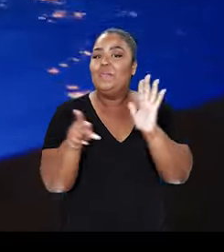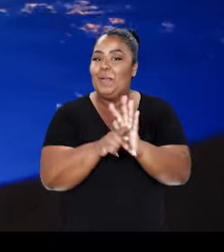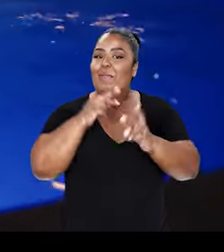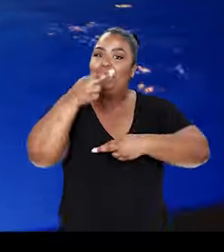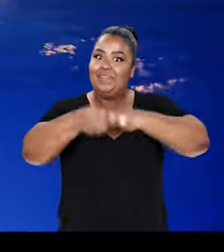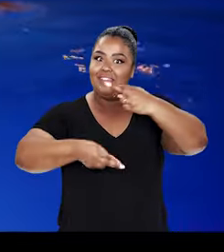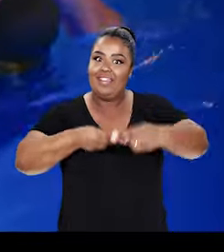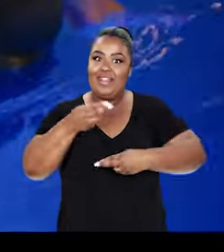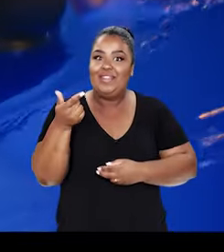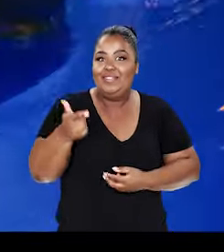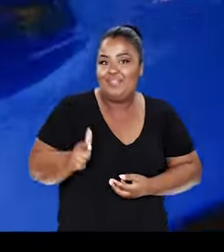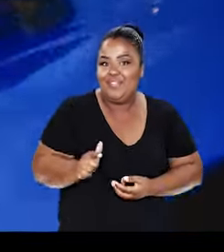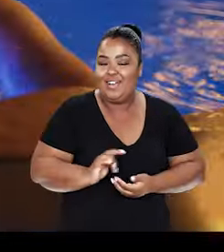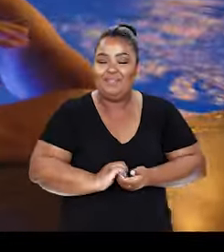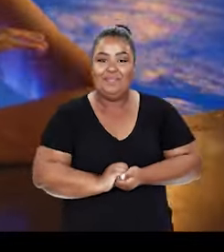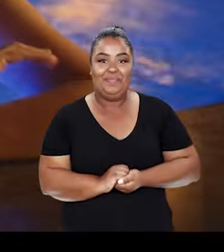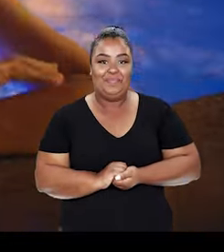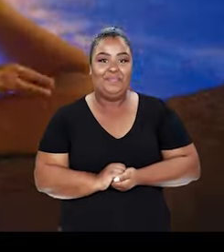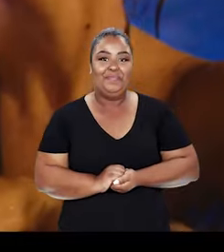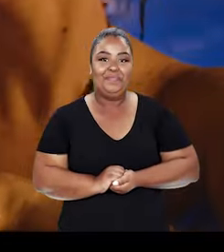E da renovação.